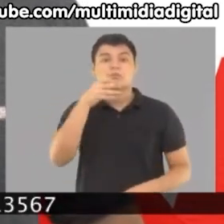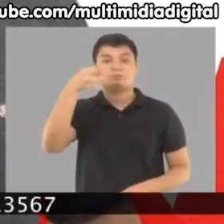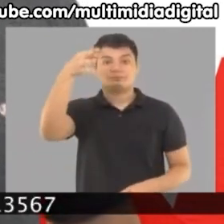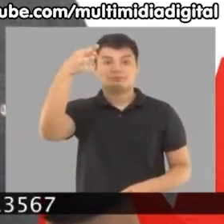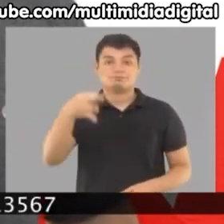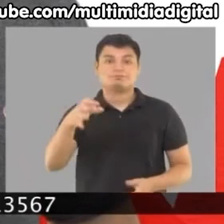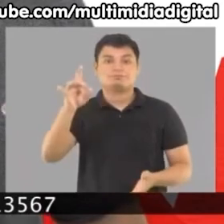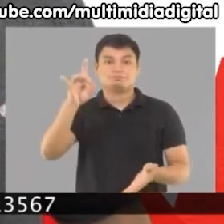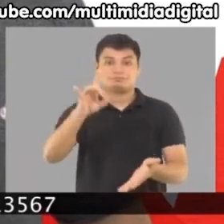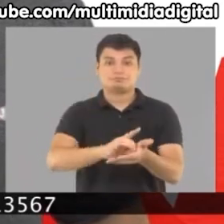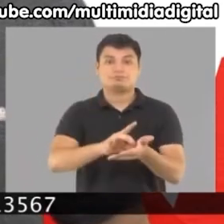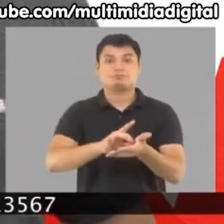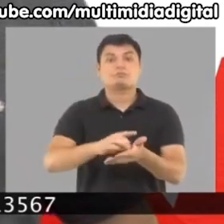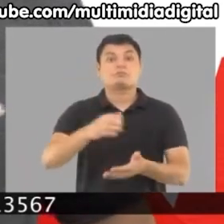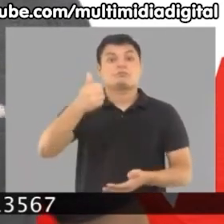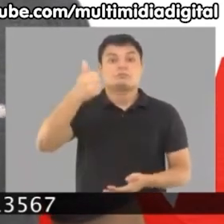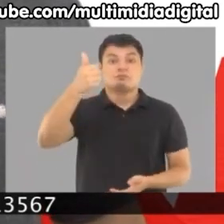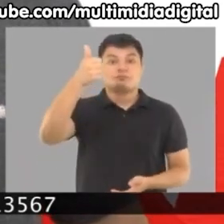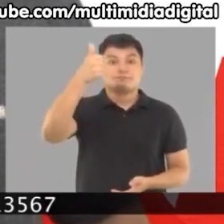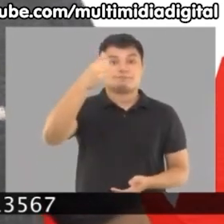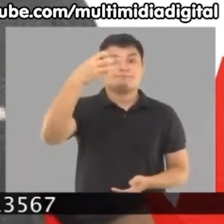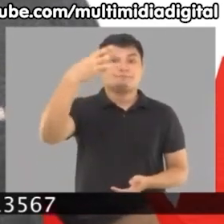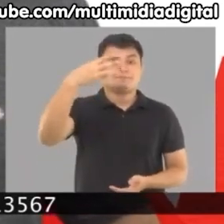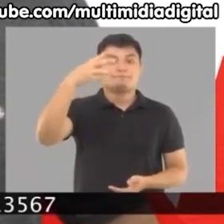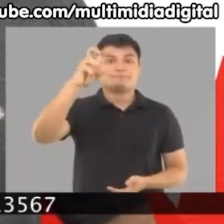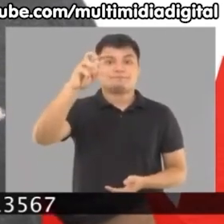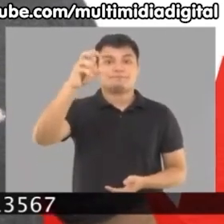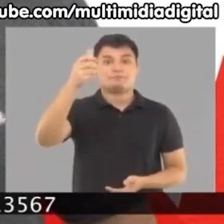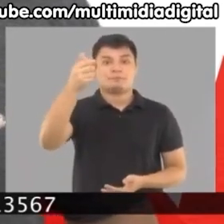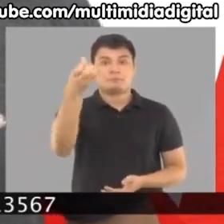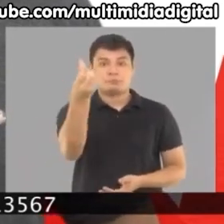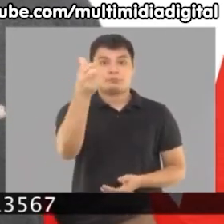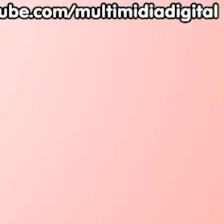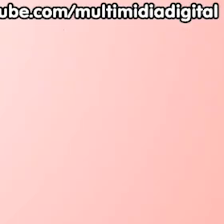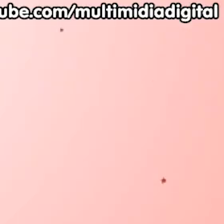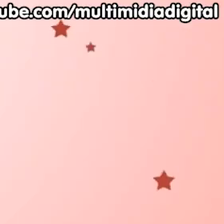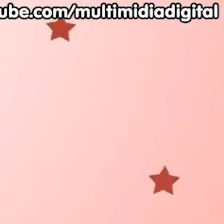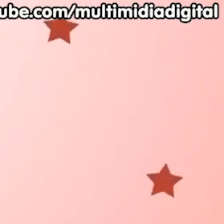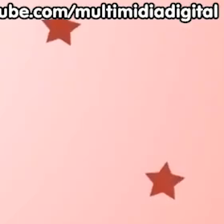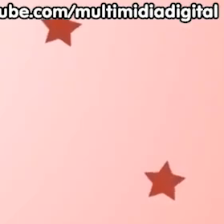por uma Macapá justa e limpa. 13567, 13567.